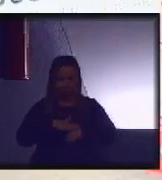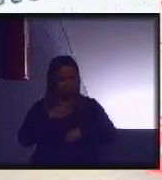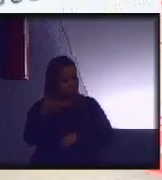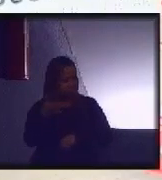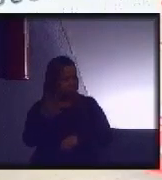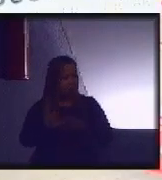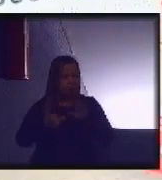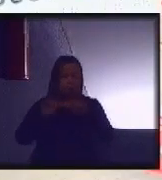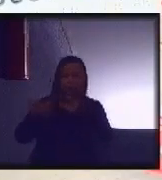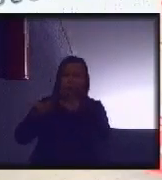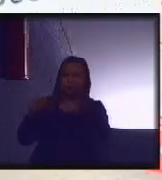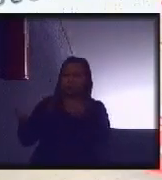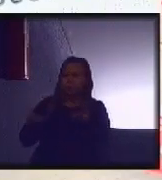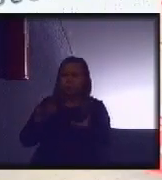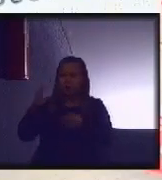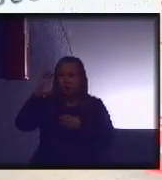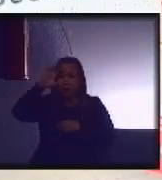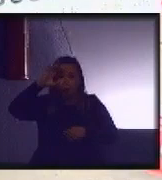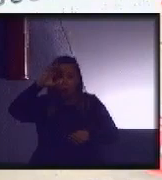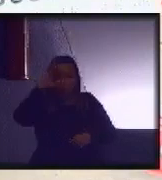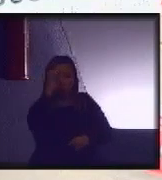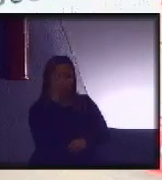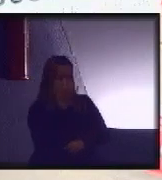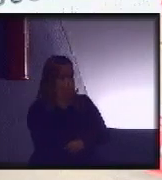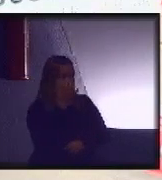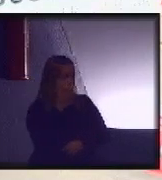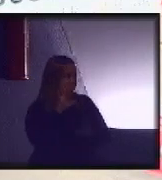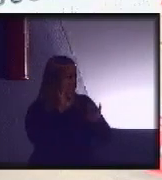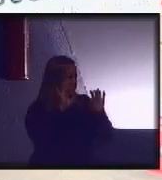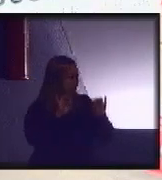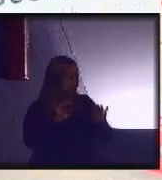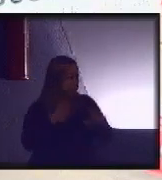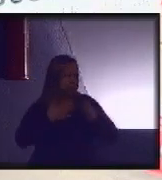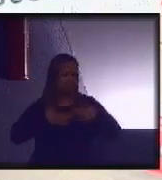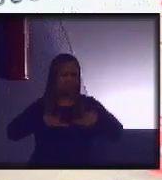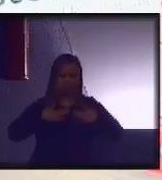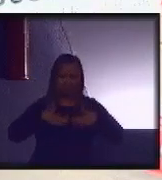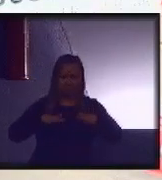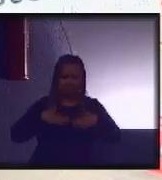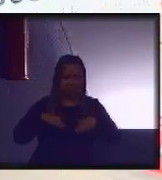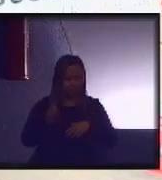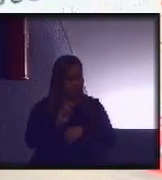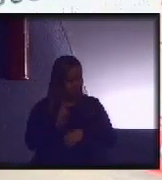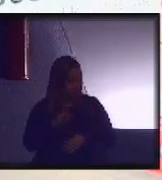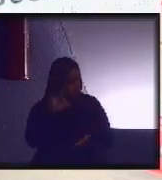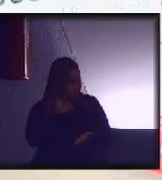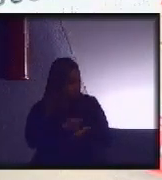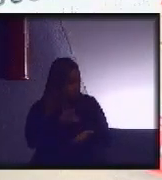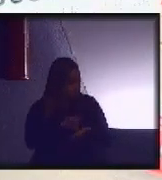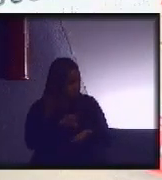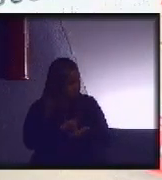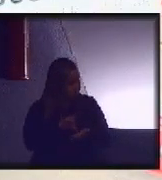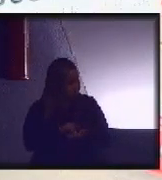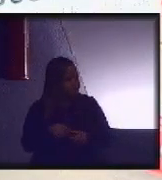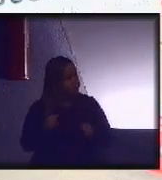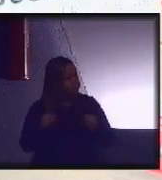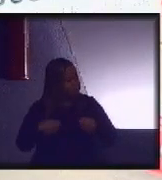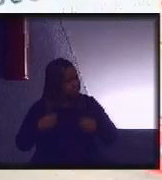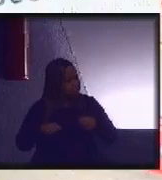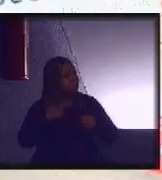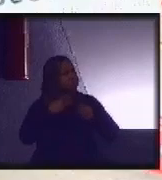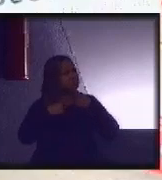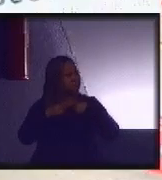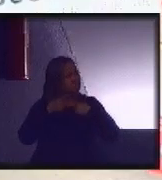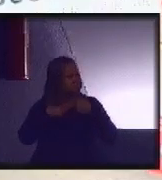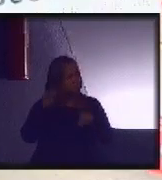buscar soluções que sejam apenas paliativas. a gente realmente tem que abraçar o